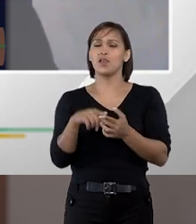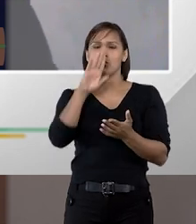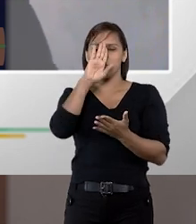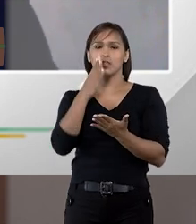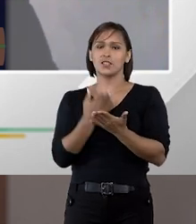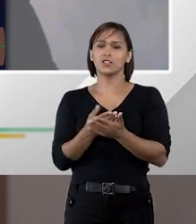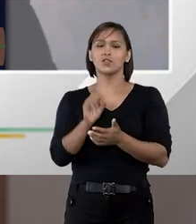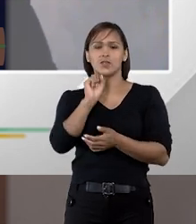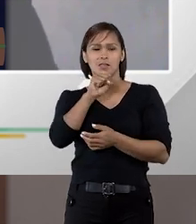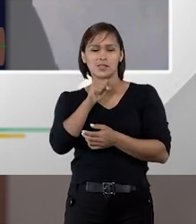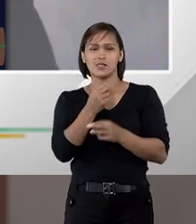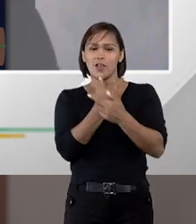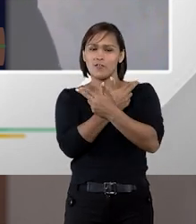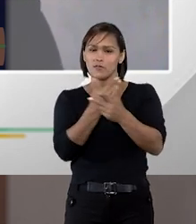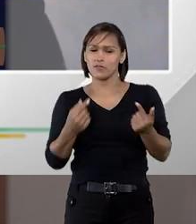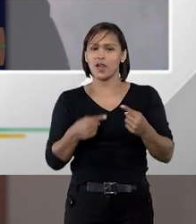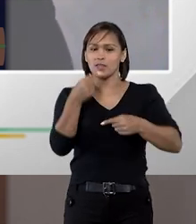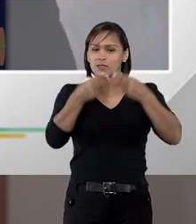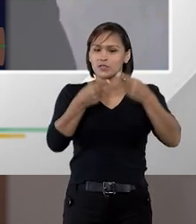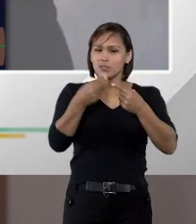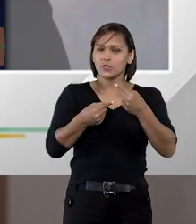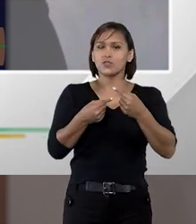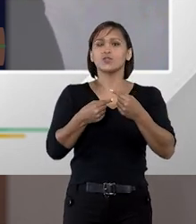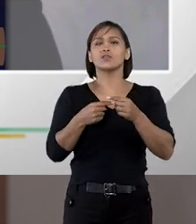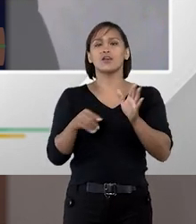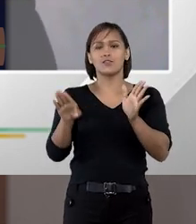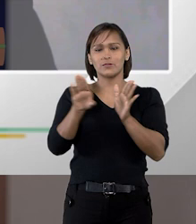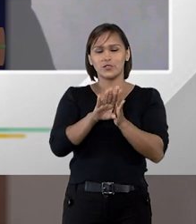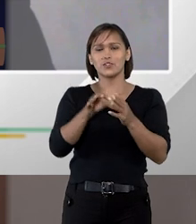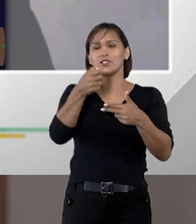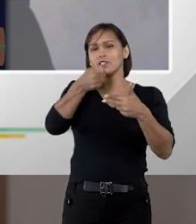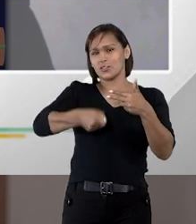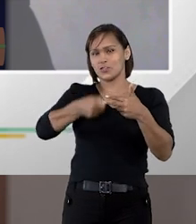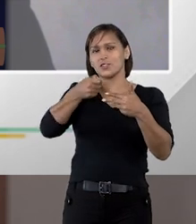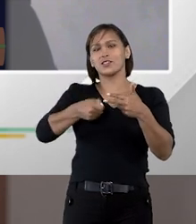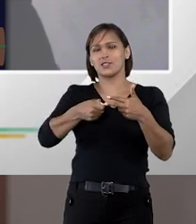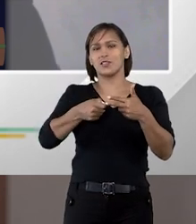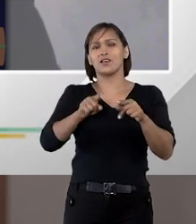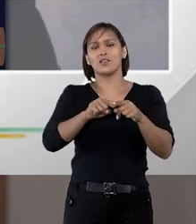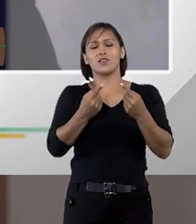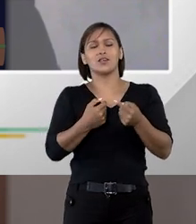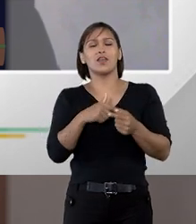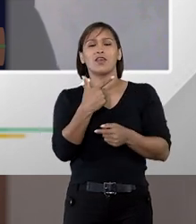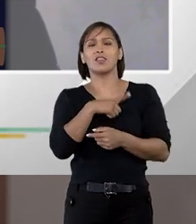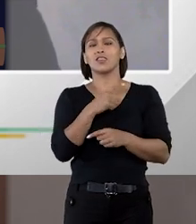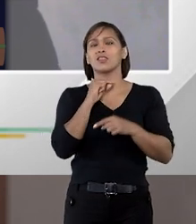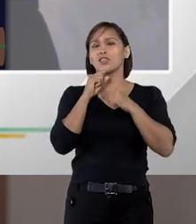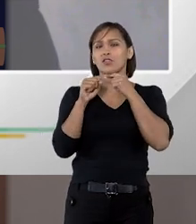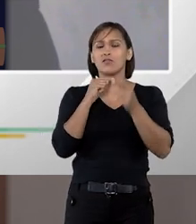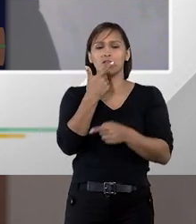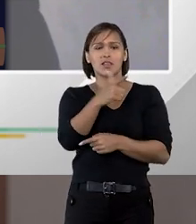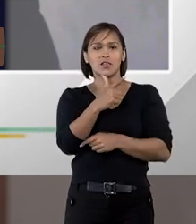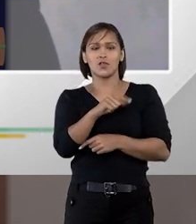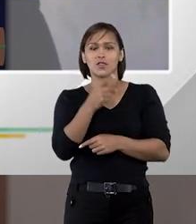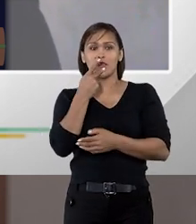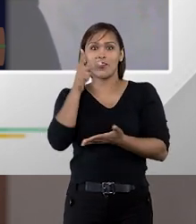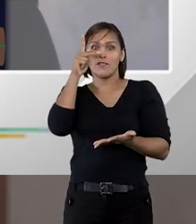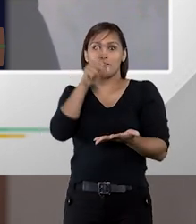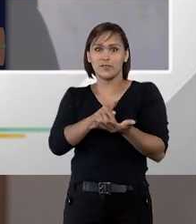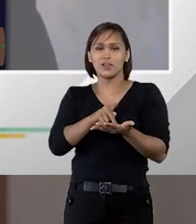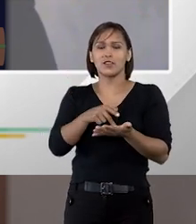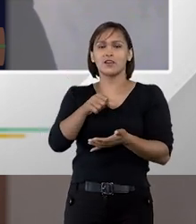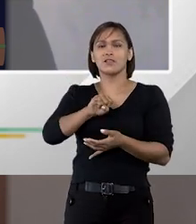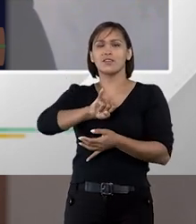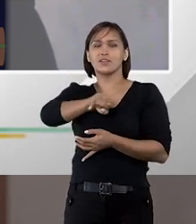provavelmente diversas discussões interpretativas chegarão ao poder judiciário e aí eu não tenho dúvida alguma em afirmar